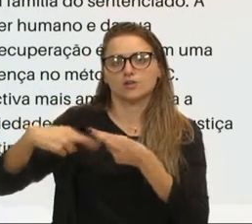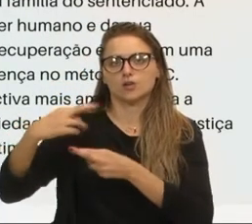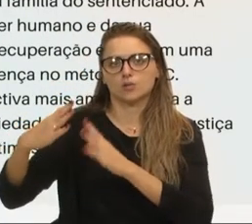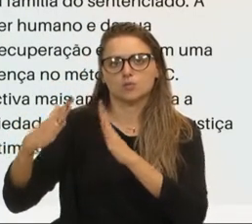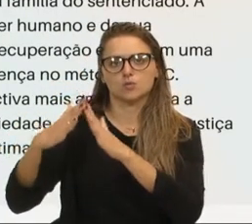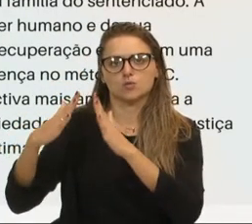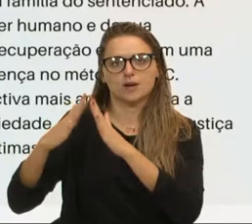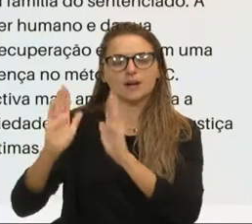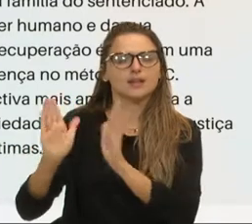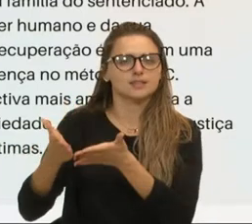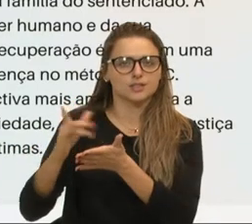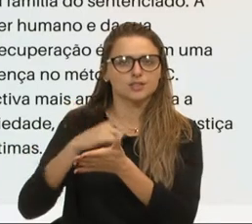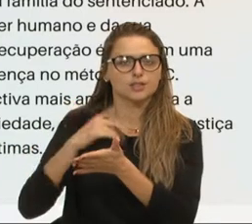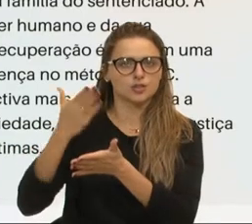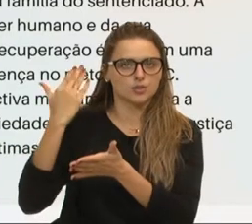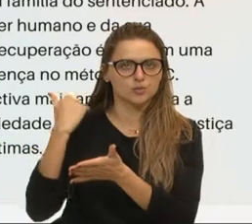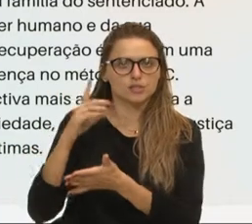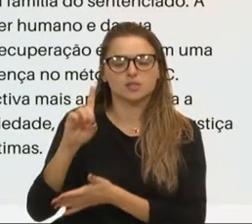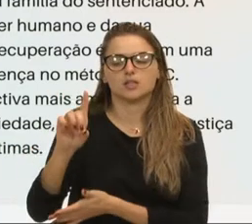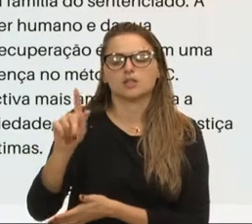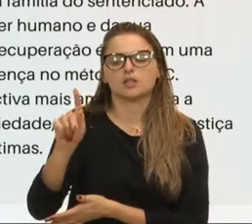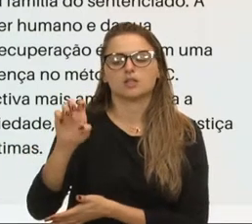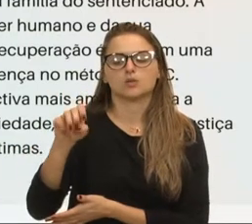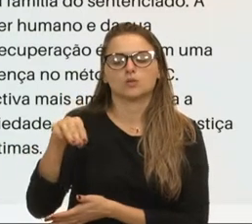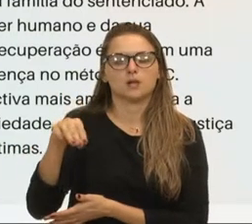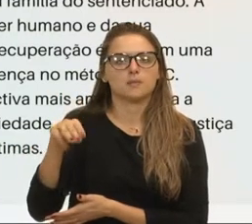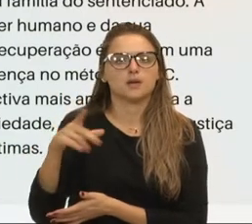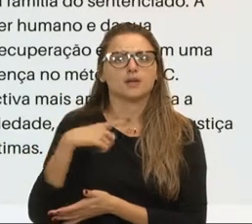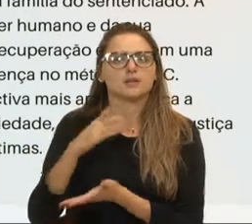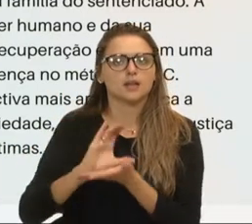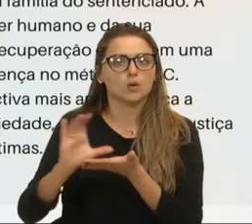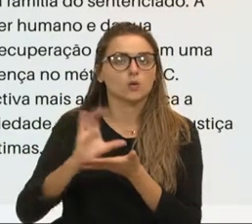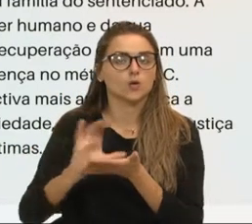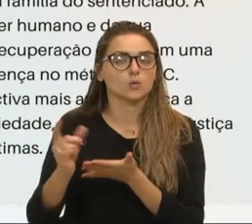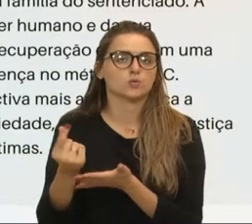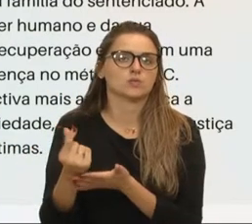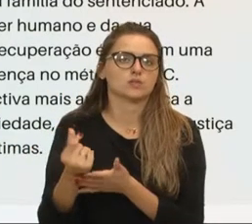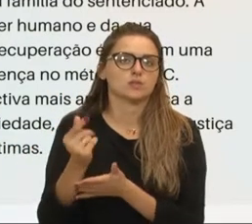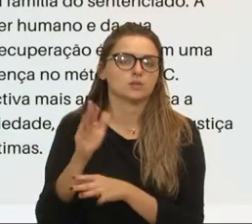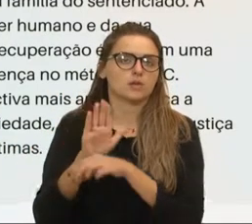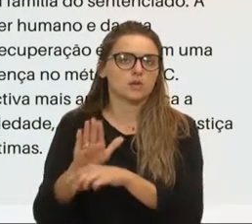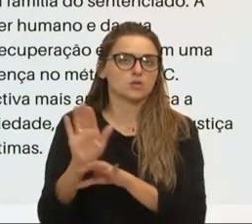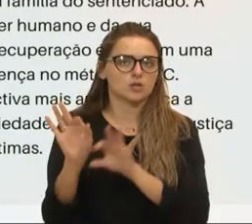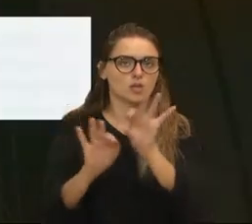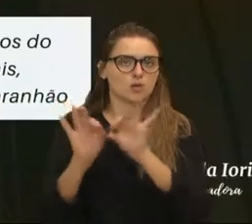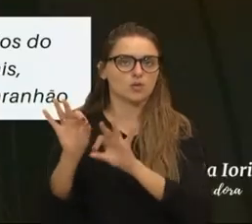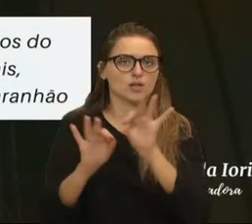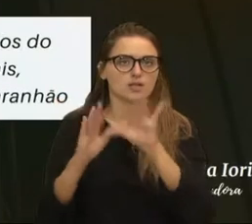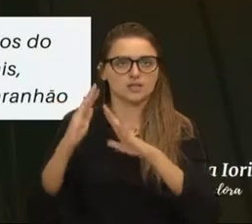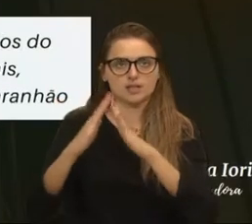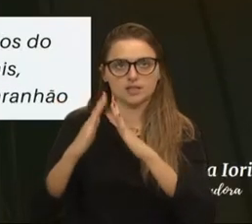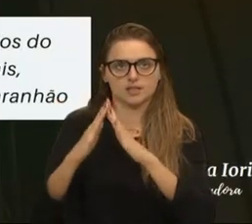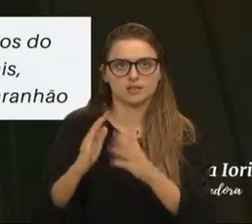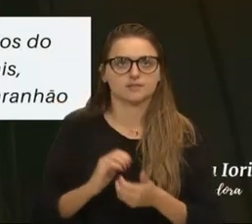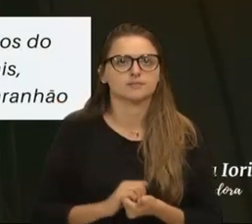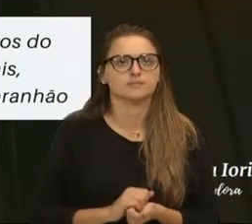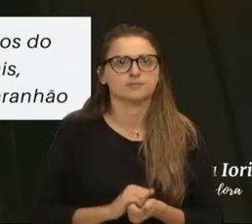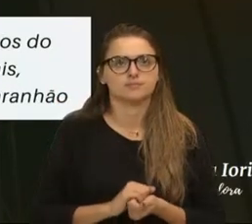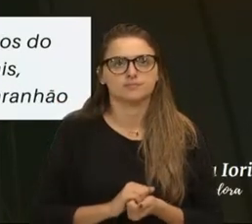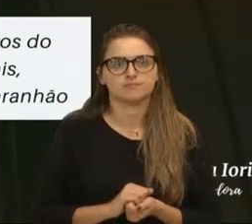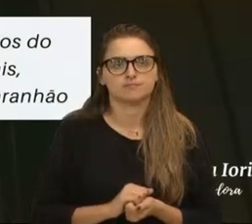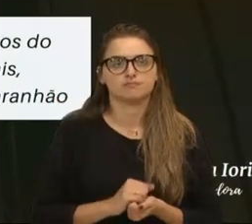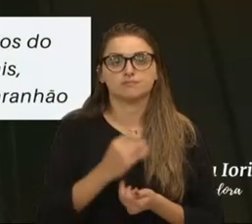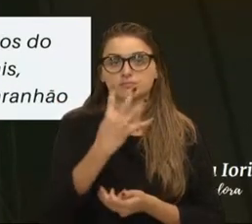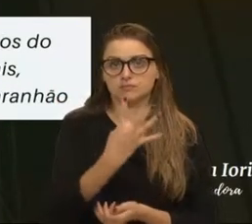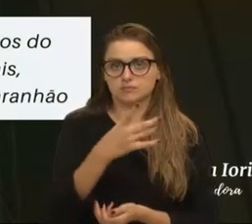casa existente. E o DPEM entra com a verba. Pode passar. São